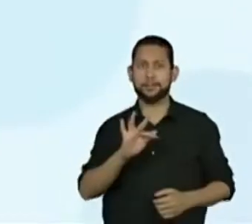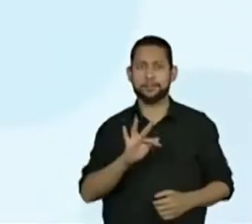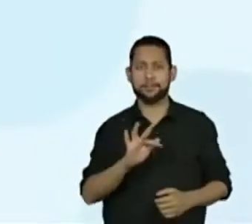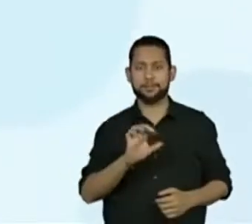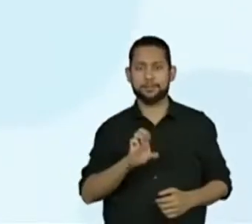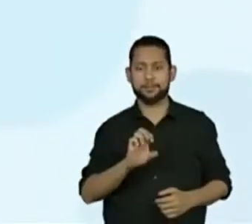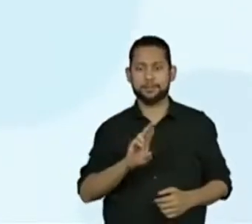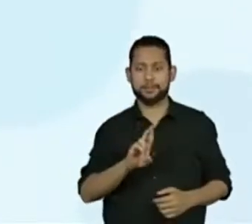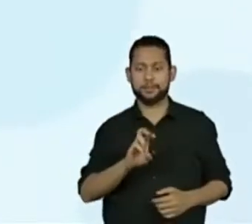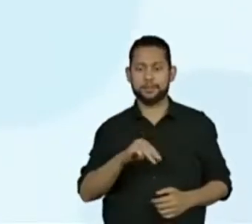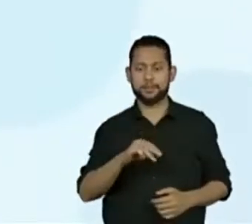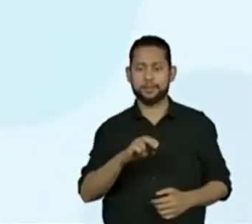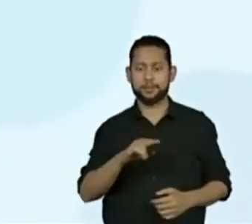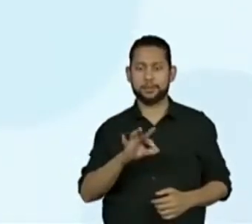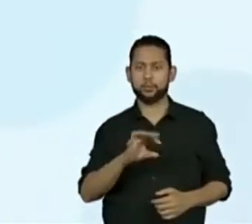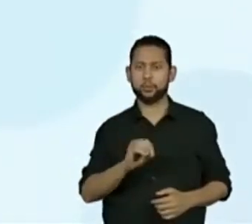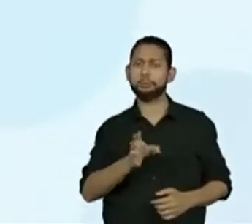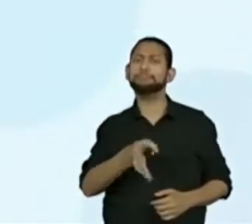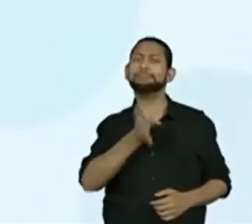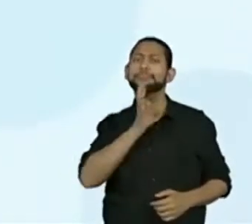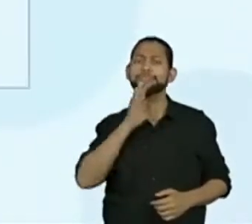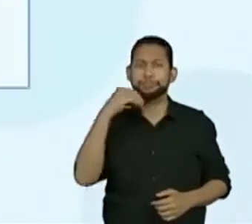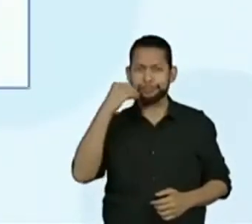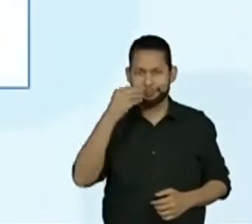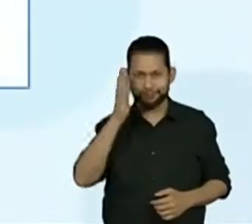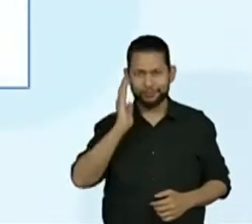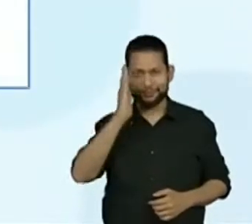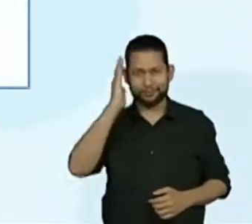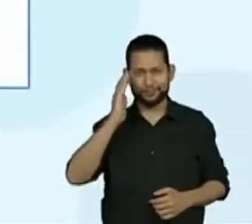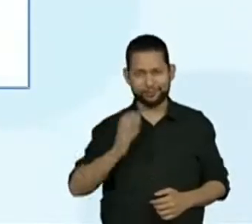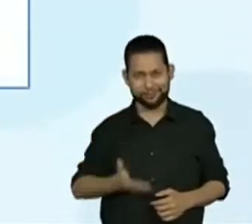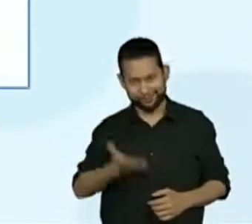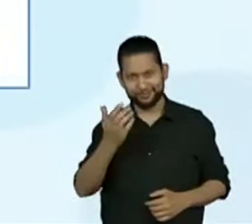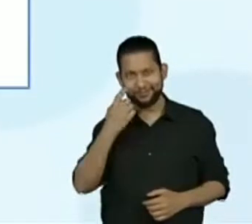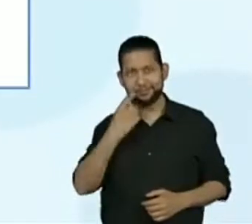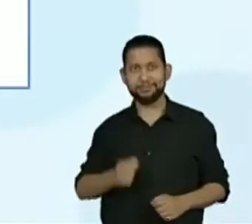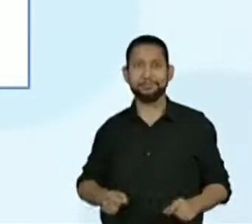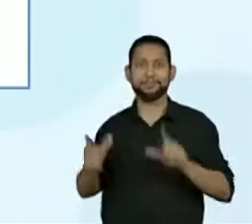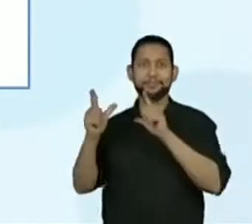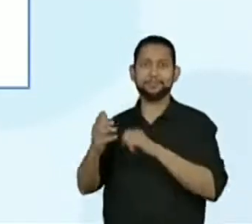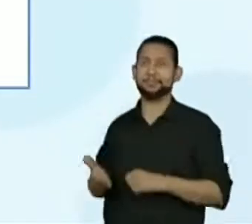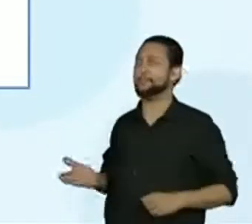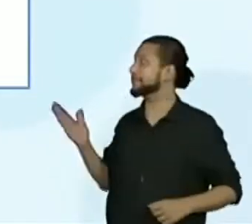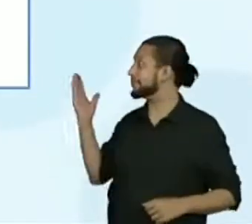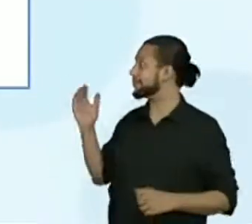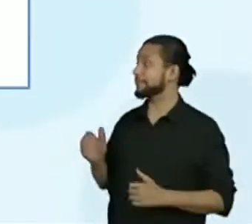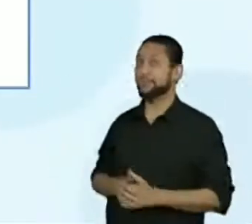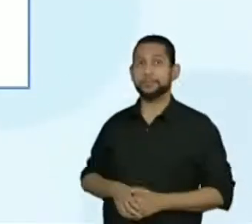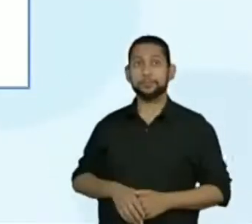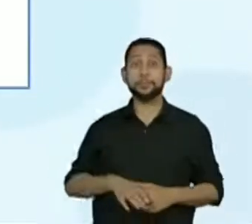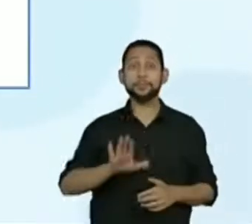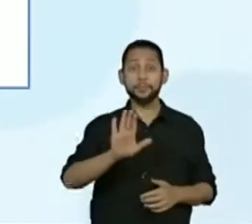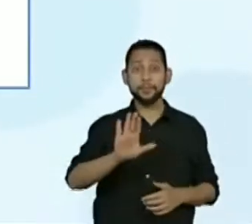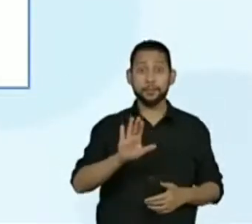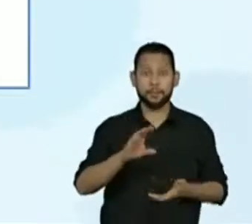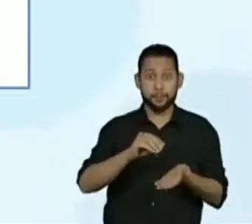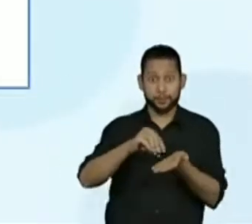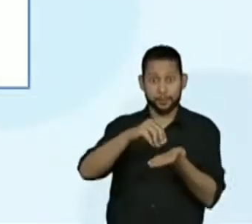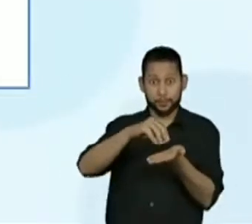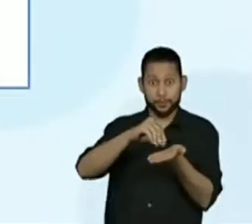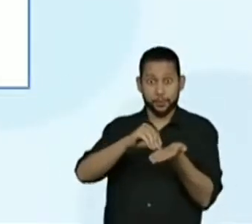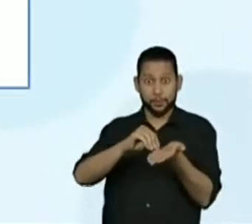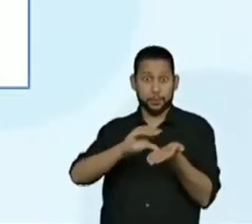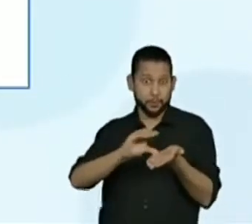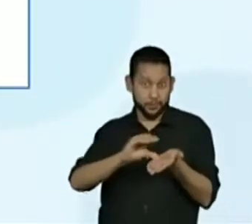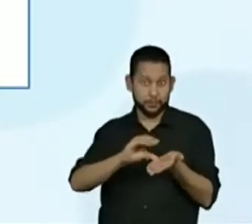pegaram a manha. Olha lá. Então, pode ir, oráculo. Nós temos que calcular o dobro da